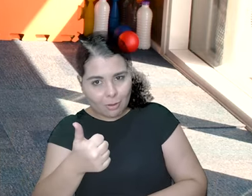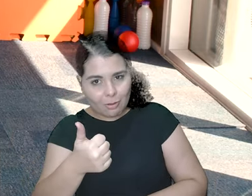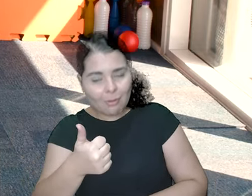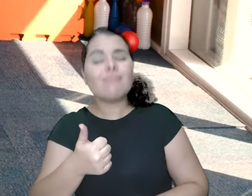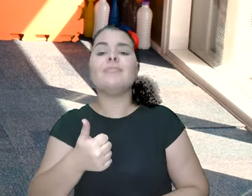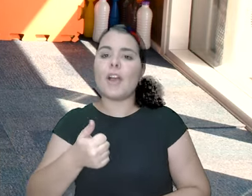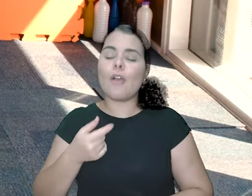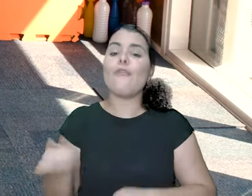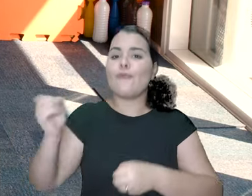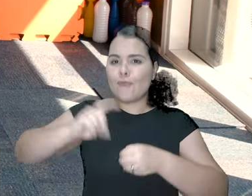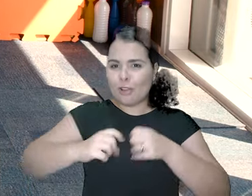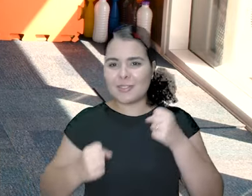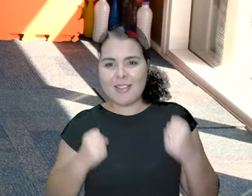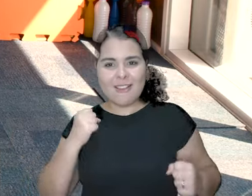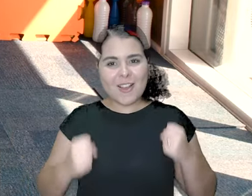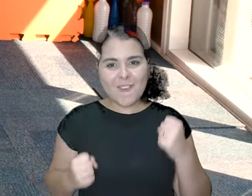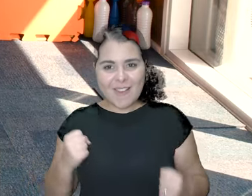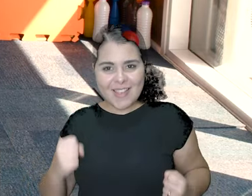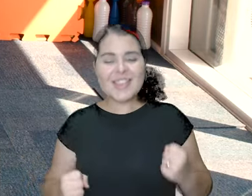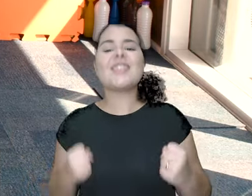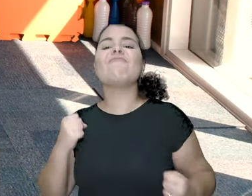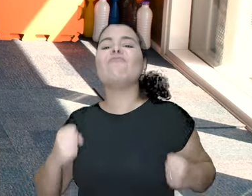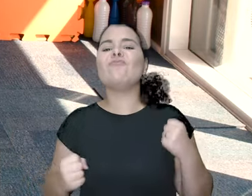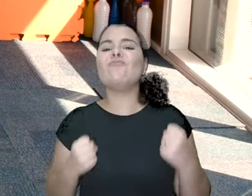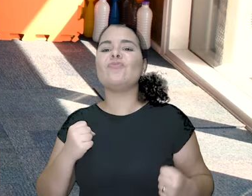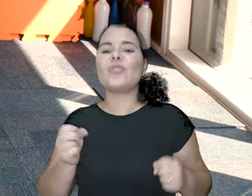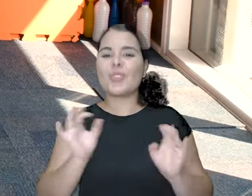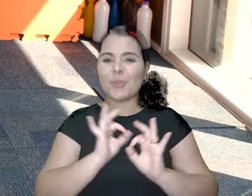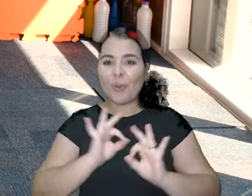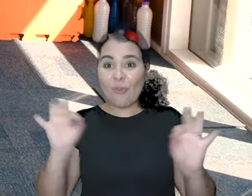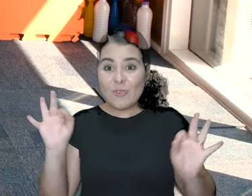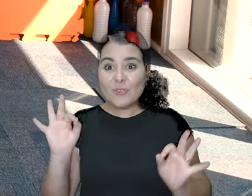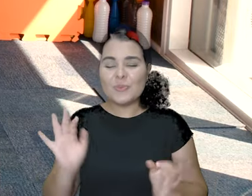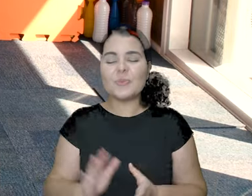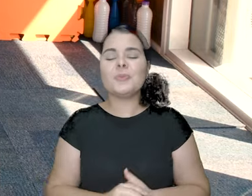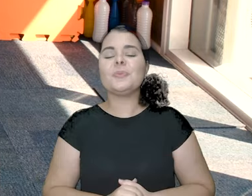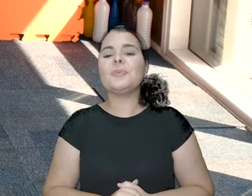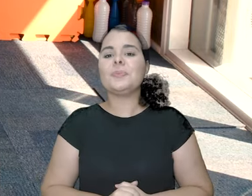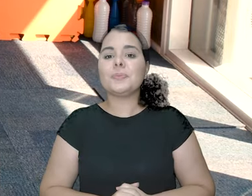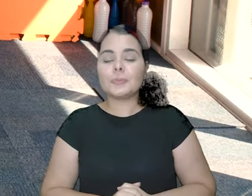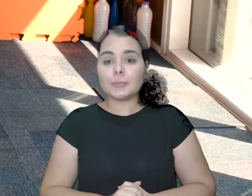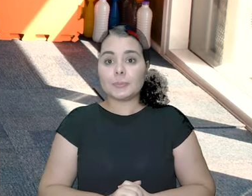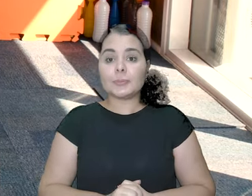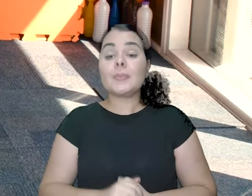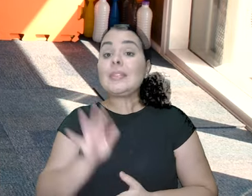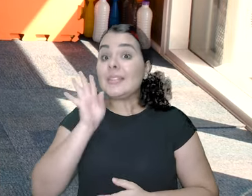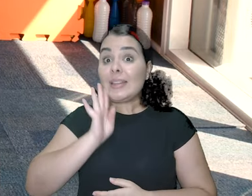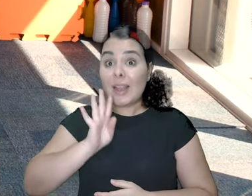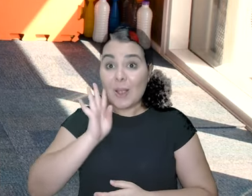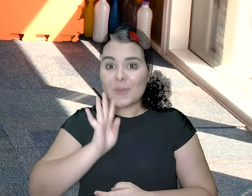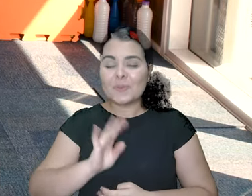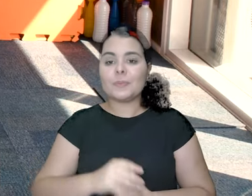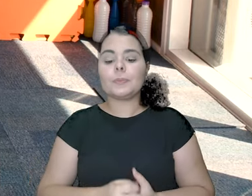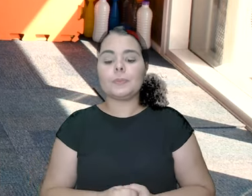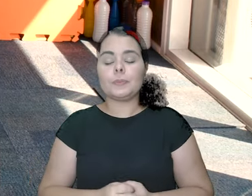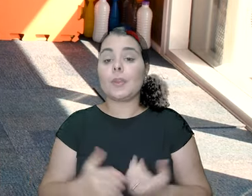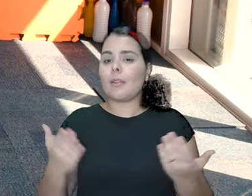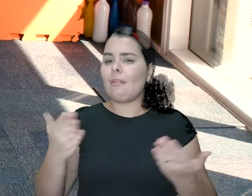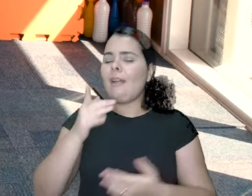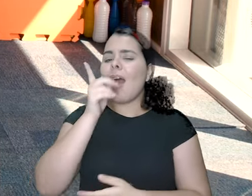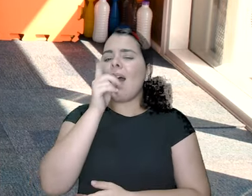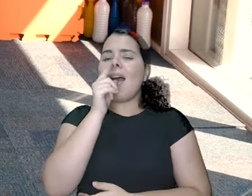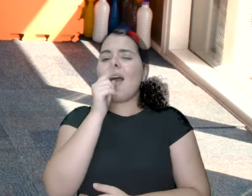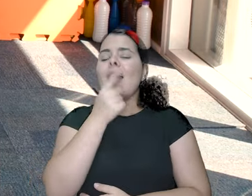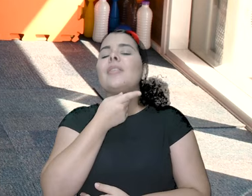Recuperou o fôlego? Volta a correr. Delícia. Muito bom. Legal.